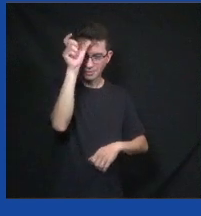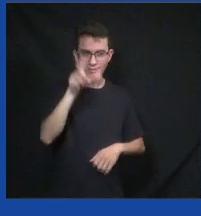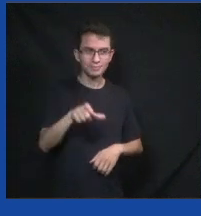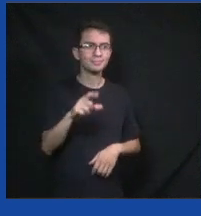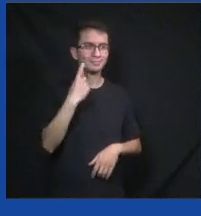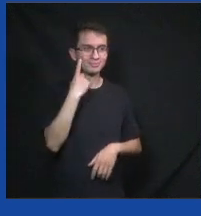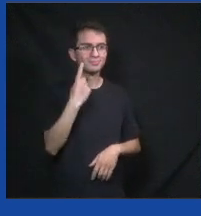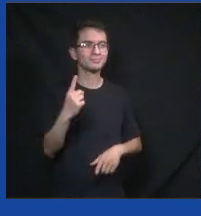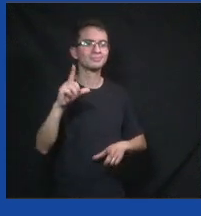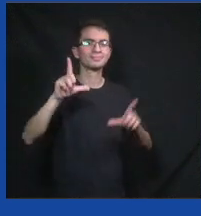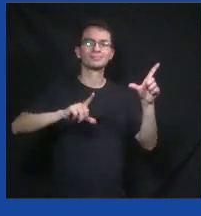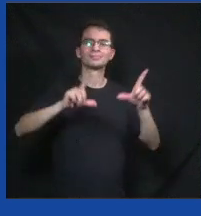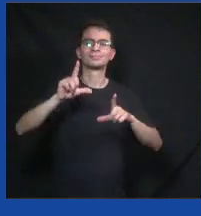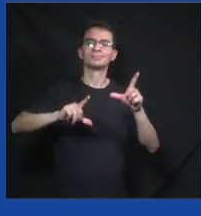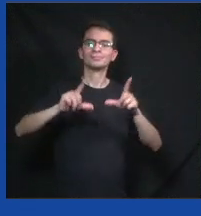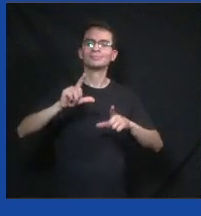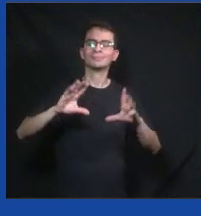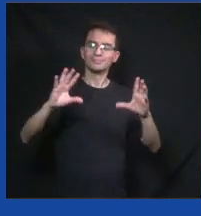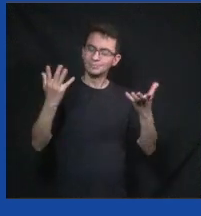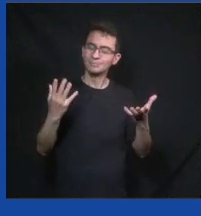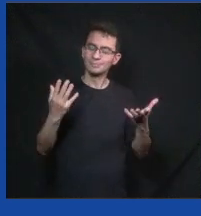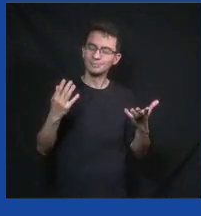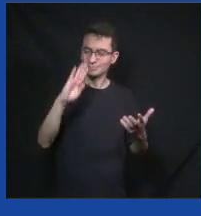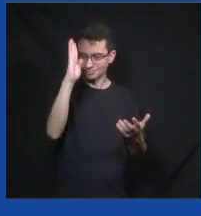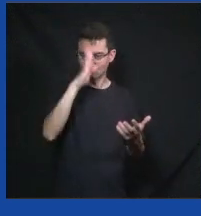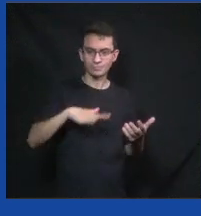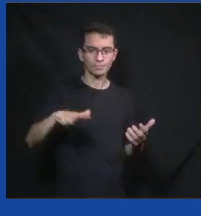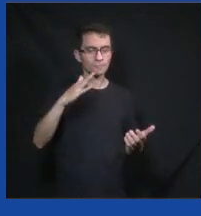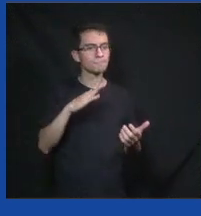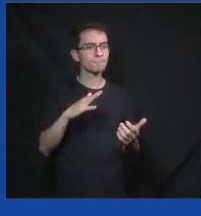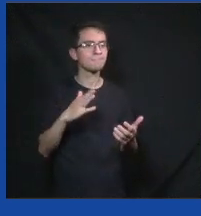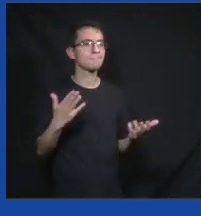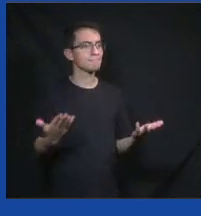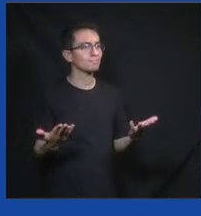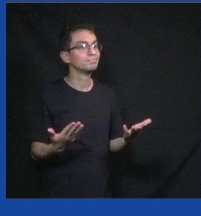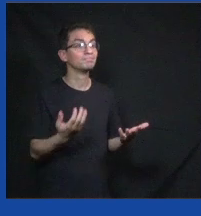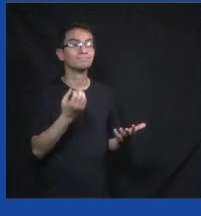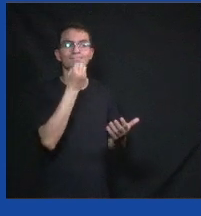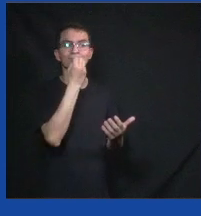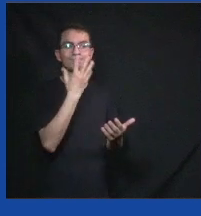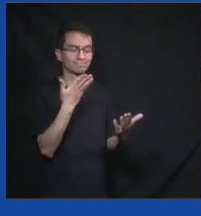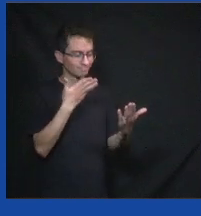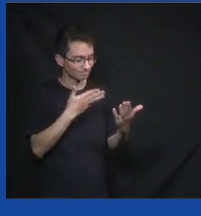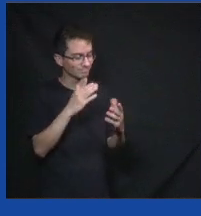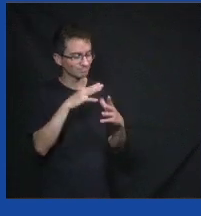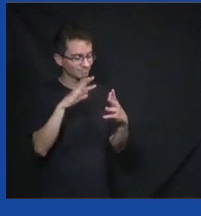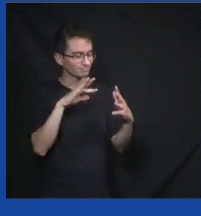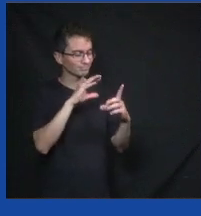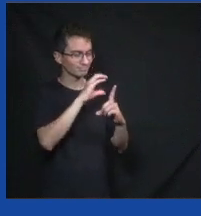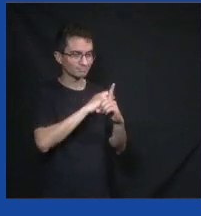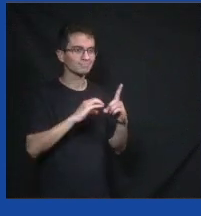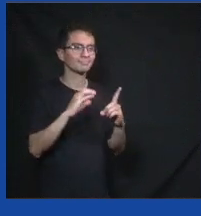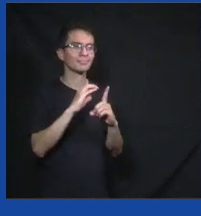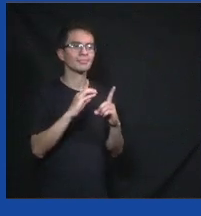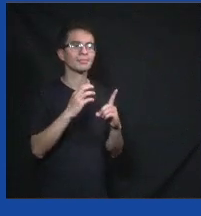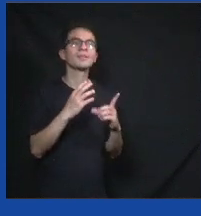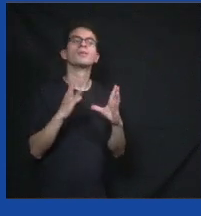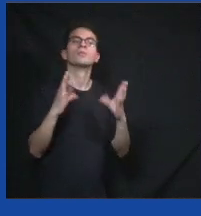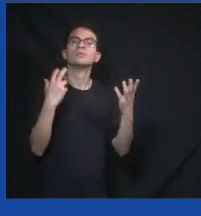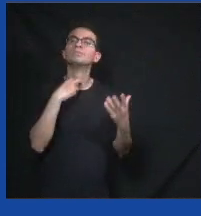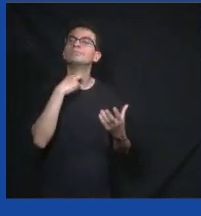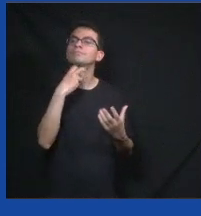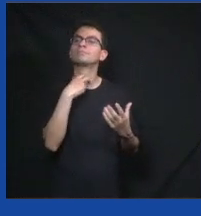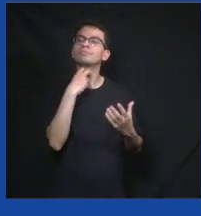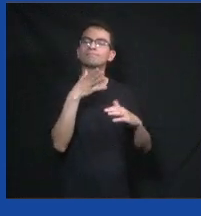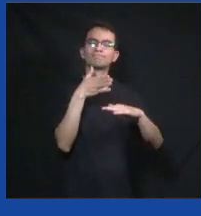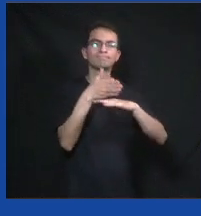matéria que aconteceu recentemente. A gente dá voz, protagonismo para esse cidadão. E aí, em termos de voz, agora a gente traz o segundo passo lá da